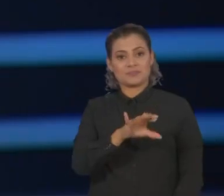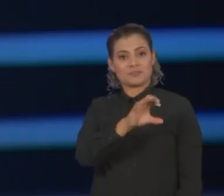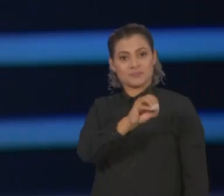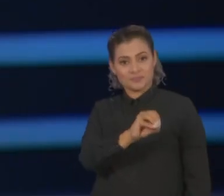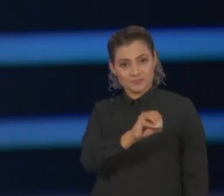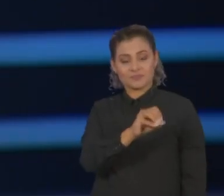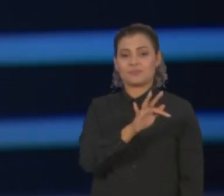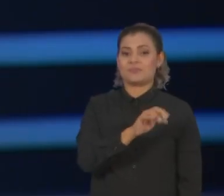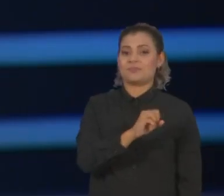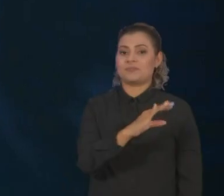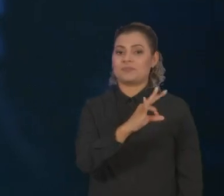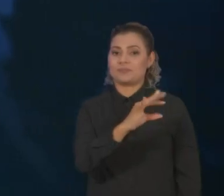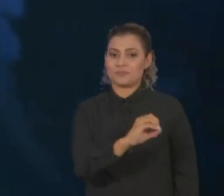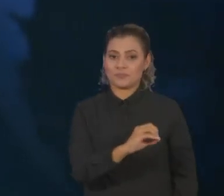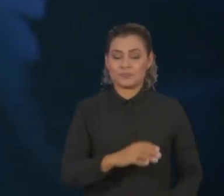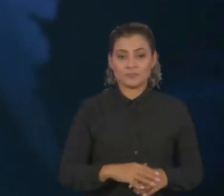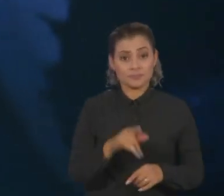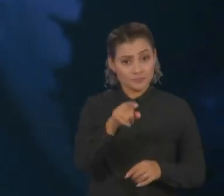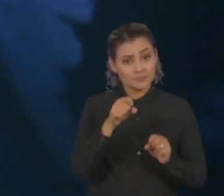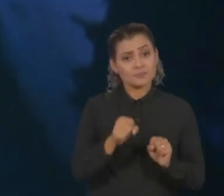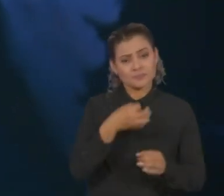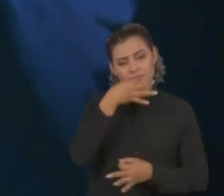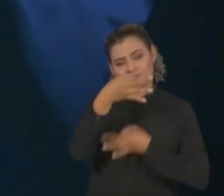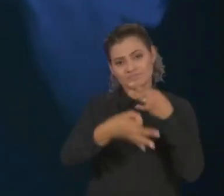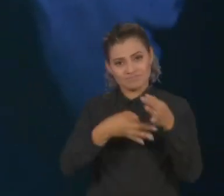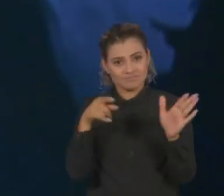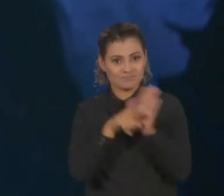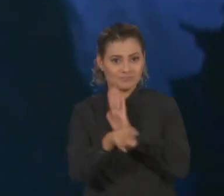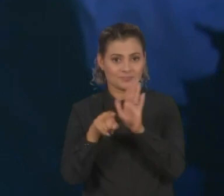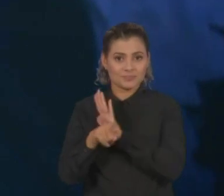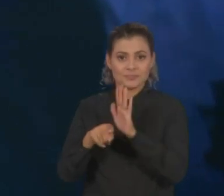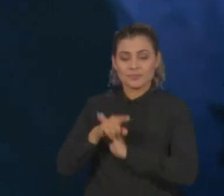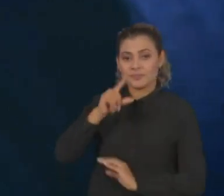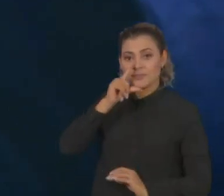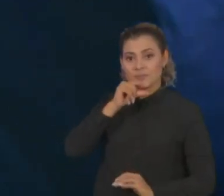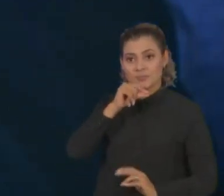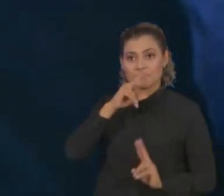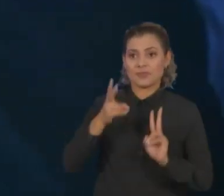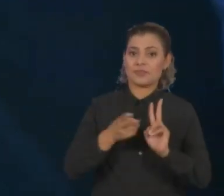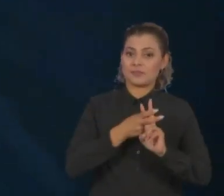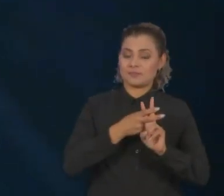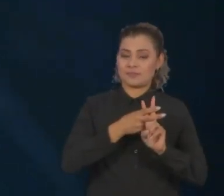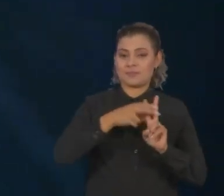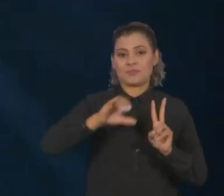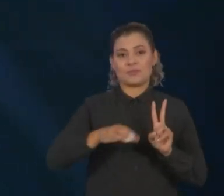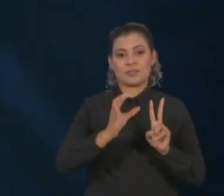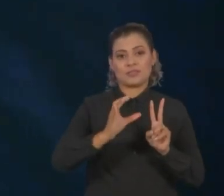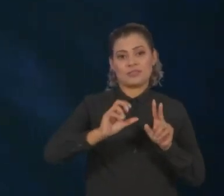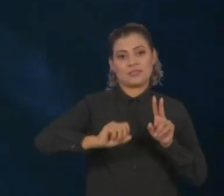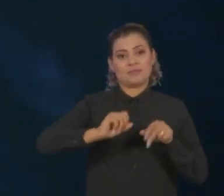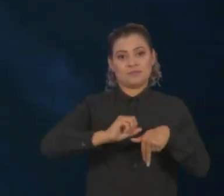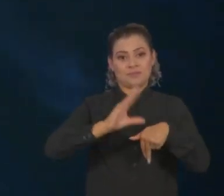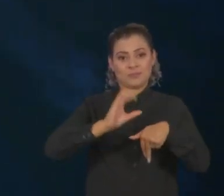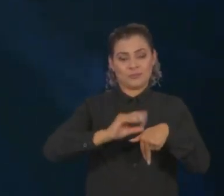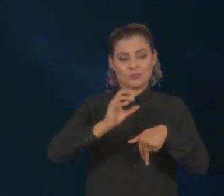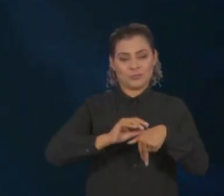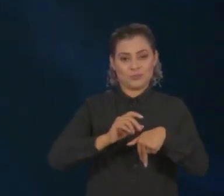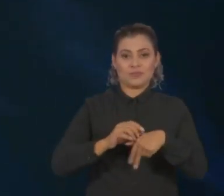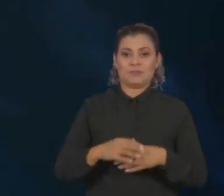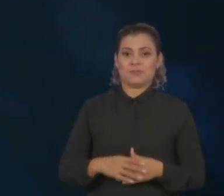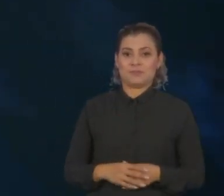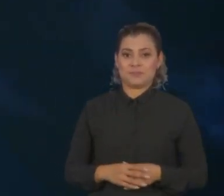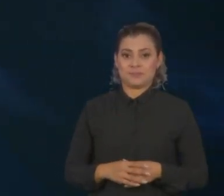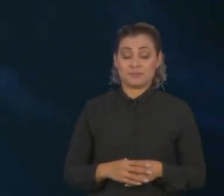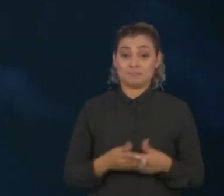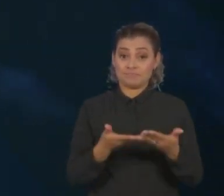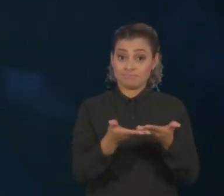Fausto. A gente lembra que você pode fazer comentários pelo Twitter, é só utilizar a hashtag Jornal da Cultura.